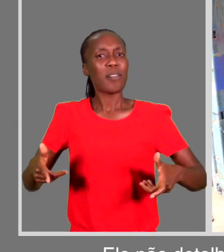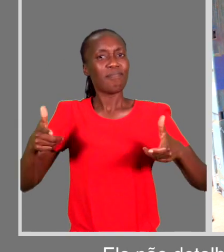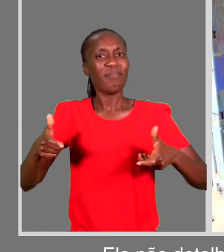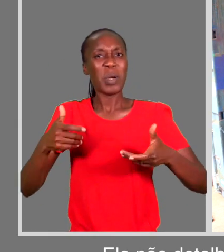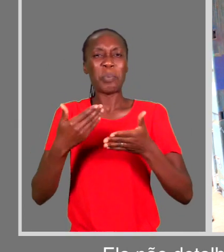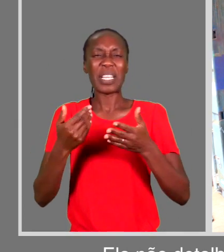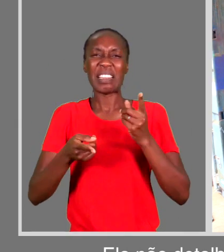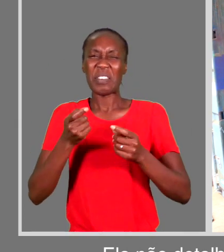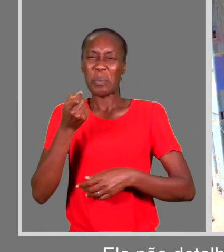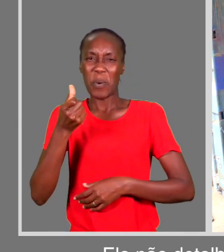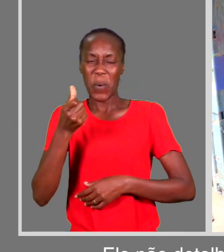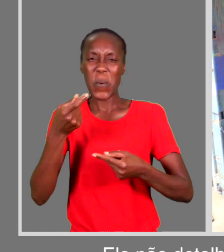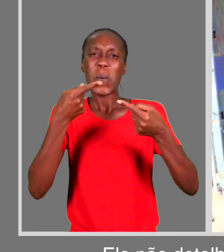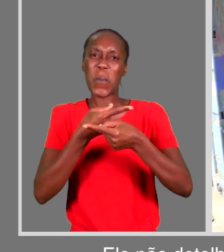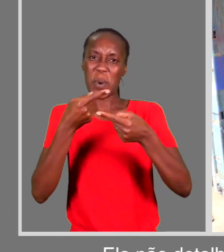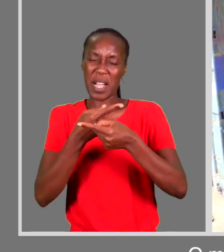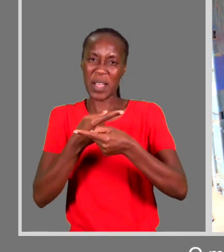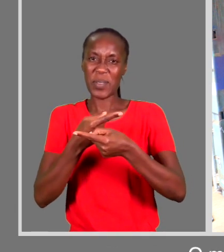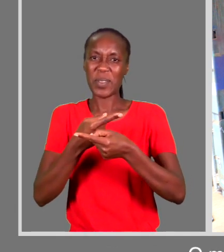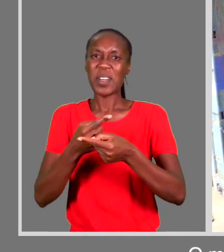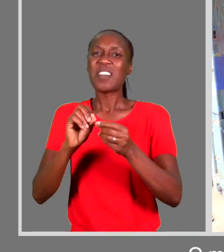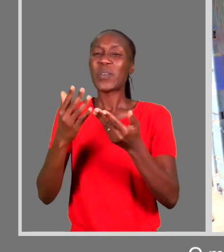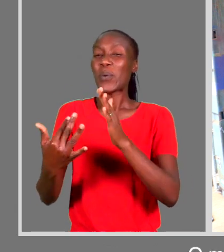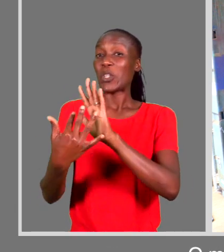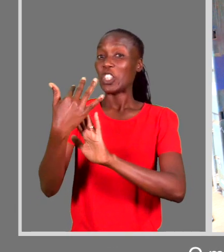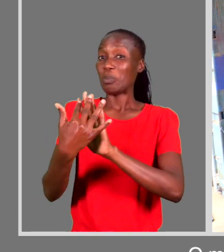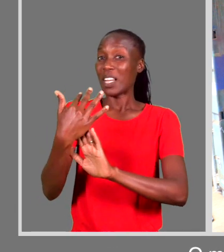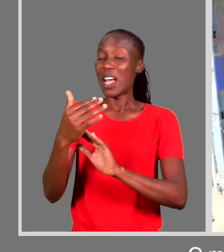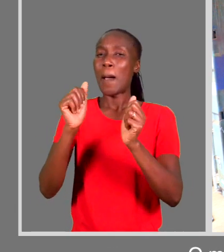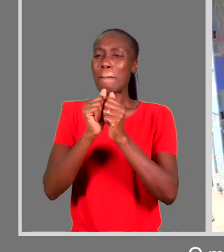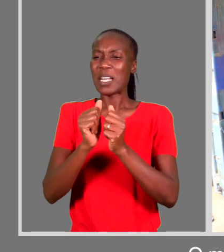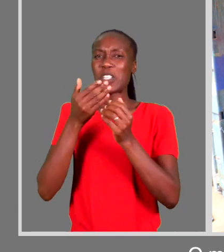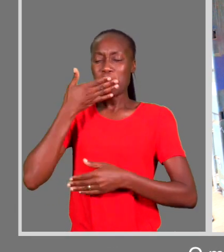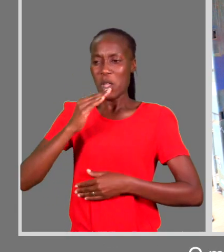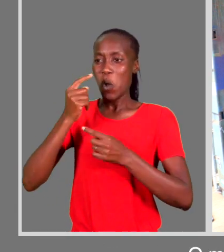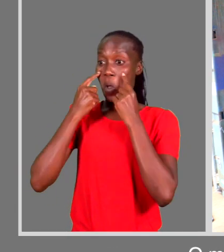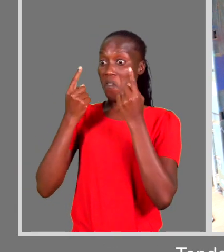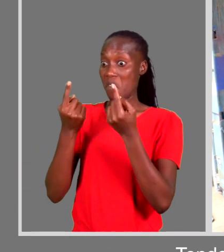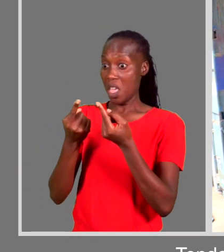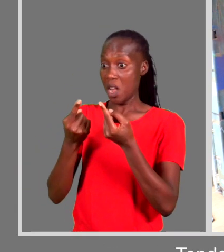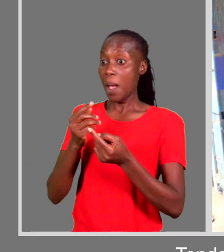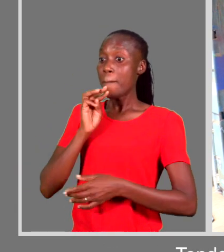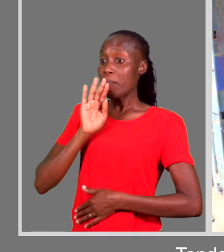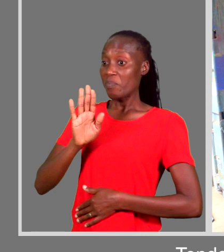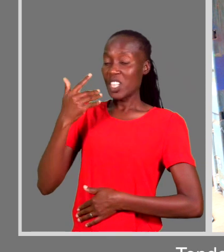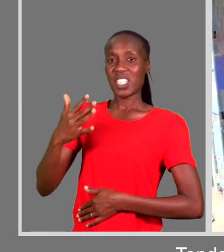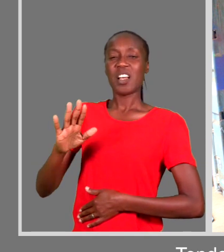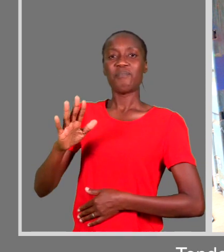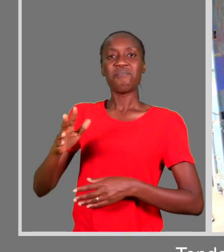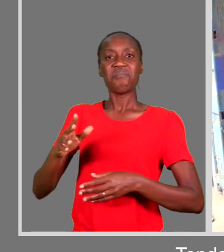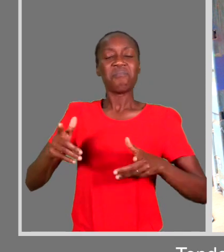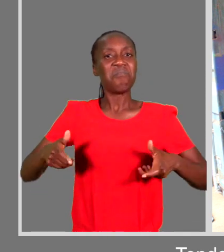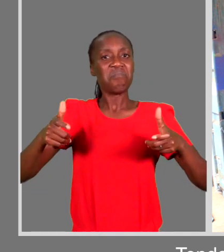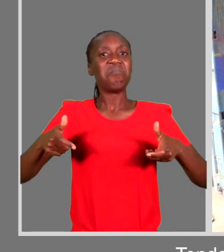podia até ser um pouco complicado detalhar, mas o mais simples é com a cadeira aqui ver o que é que estragou. A mãe, agora, assim que a cadeira está